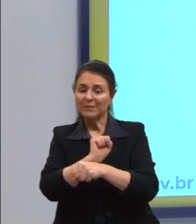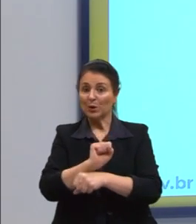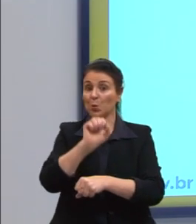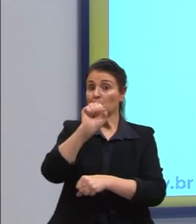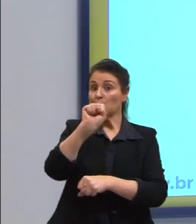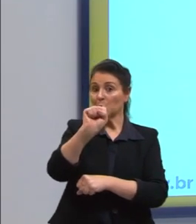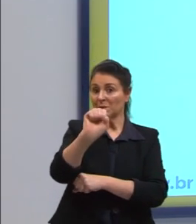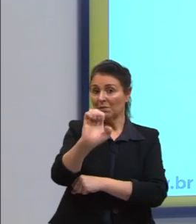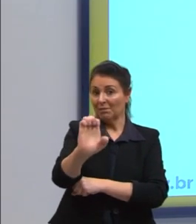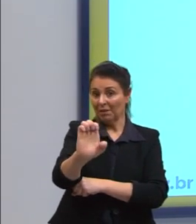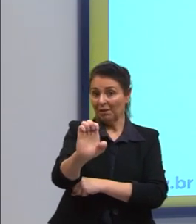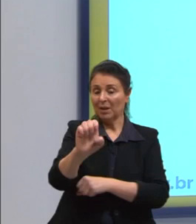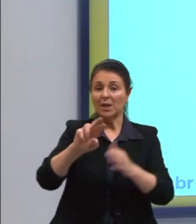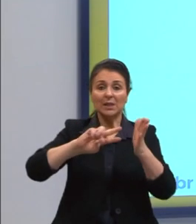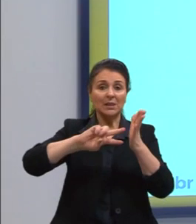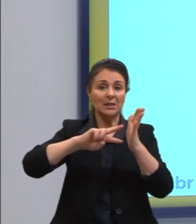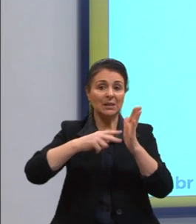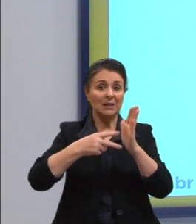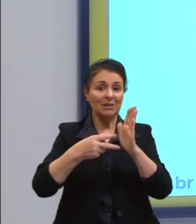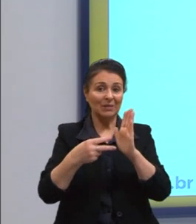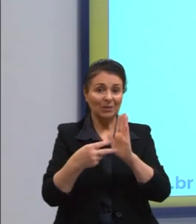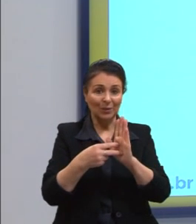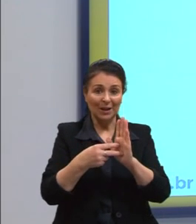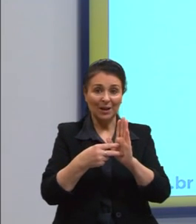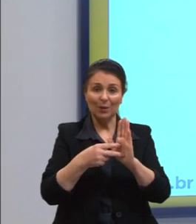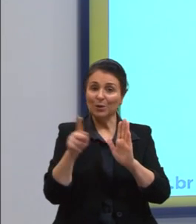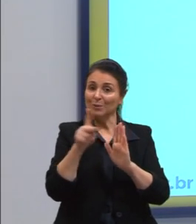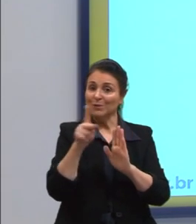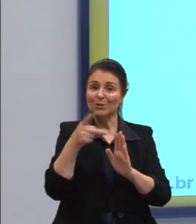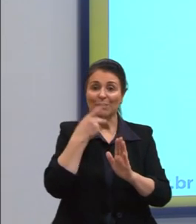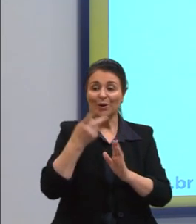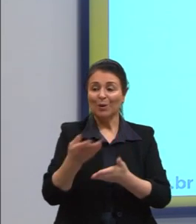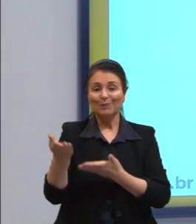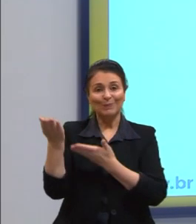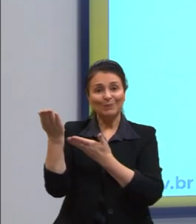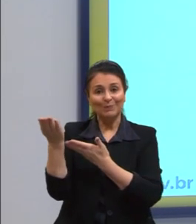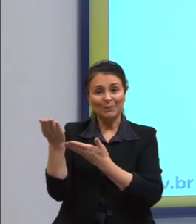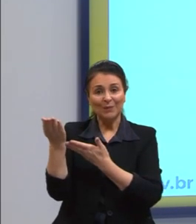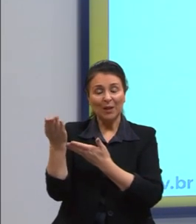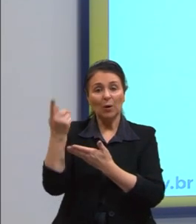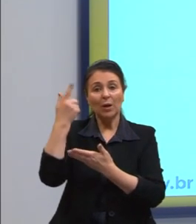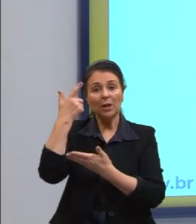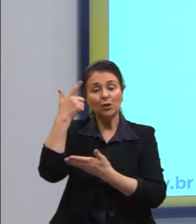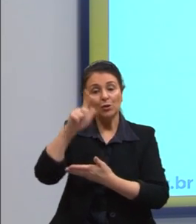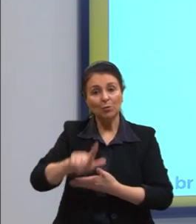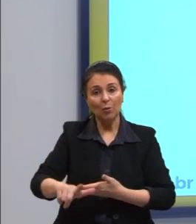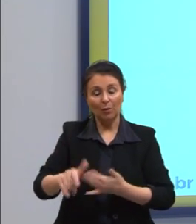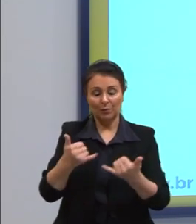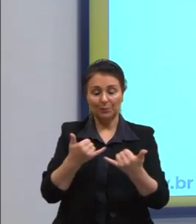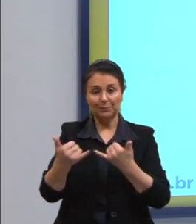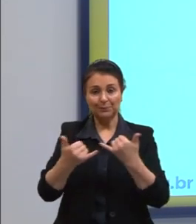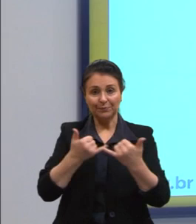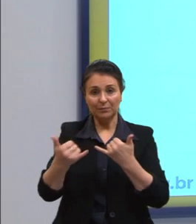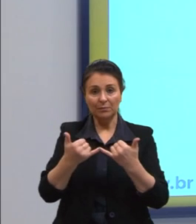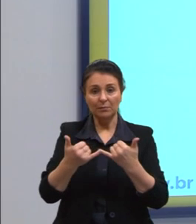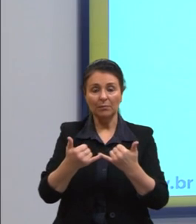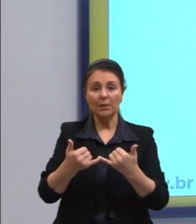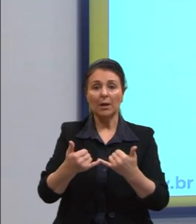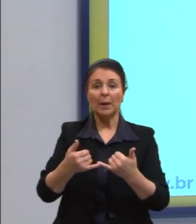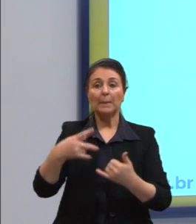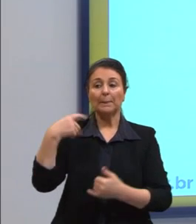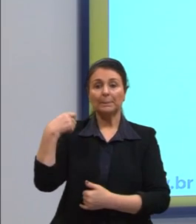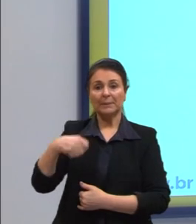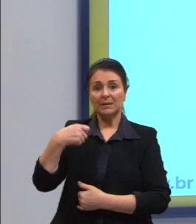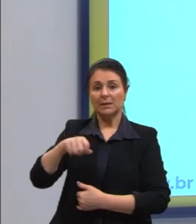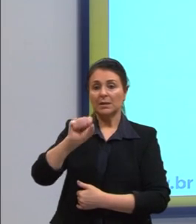aqui vai ser uma partícula passivadora. Agora, olhem esse outro exemplo. Precisa-se